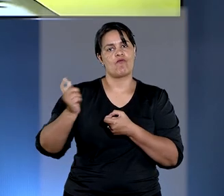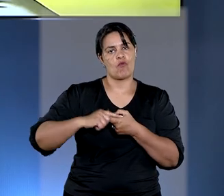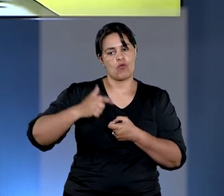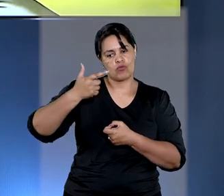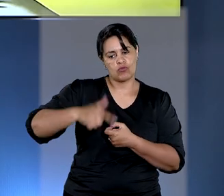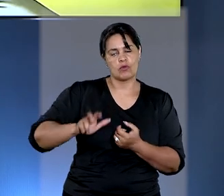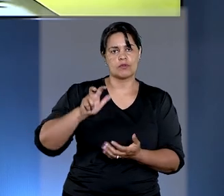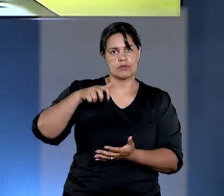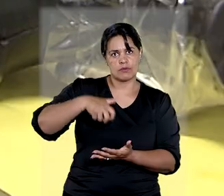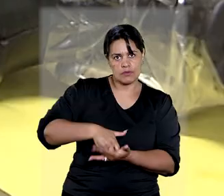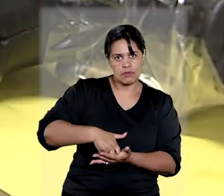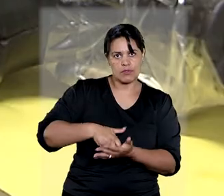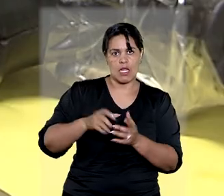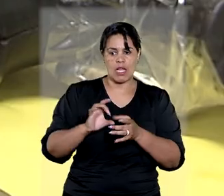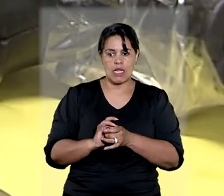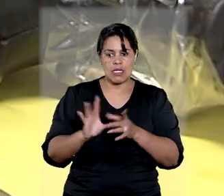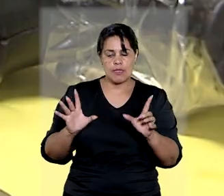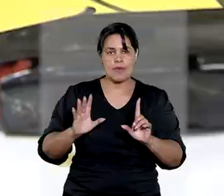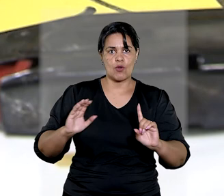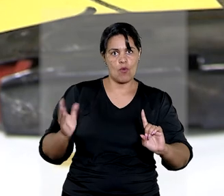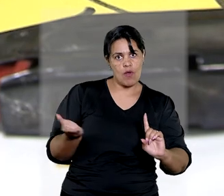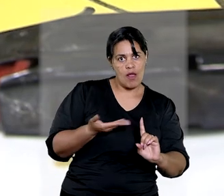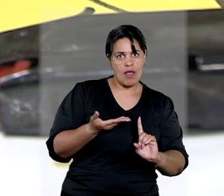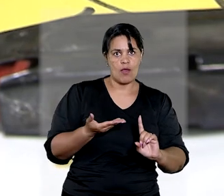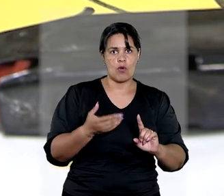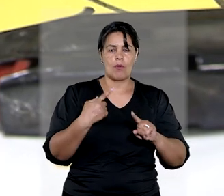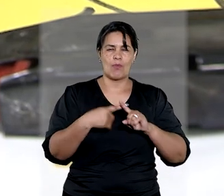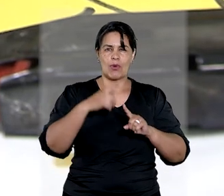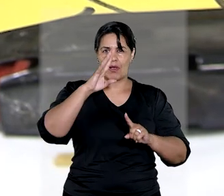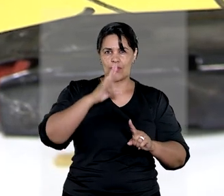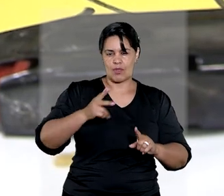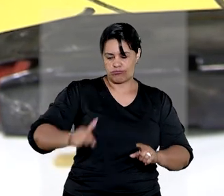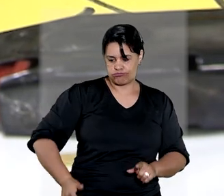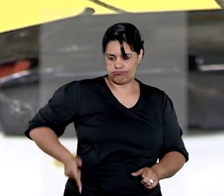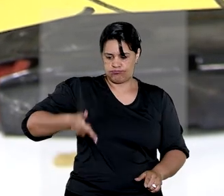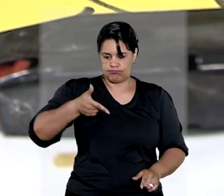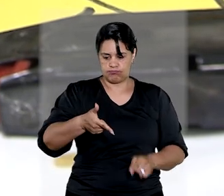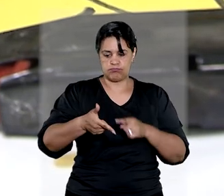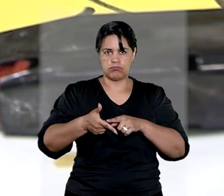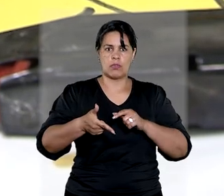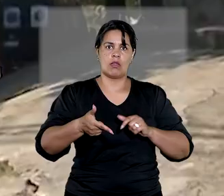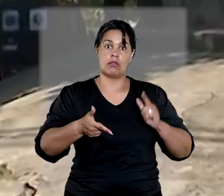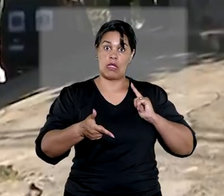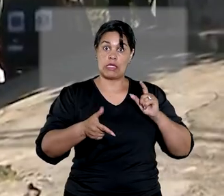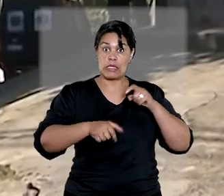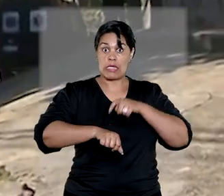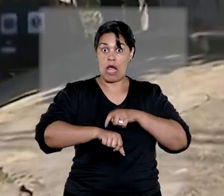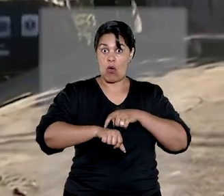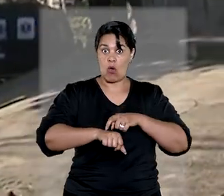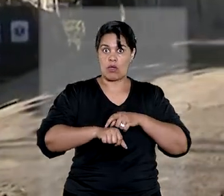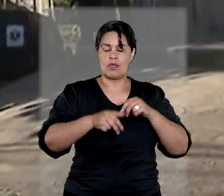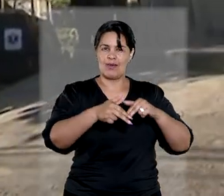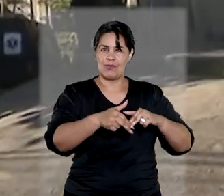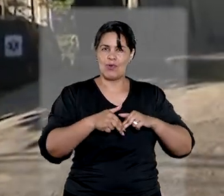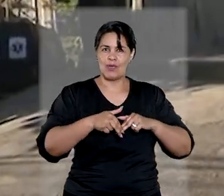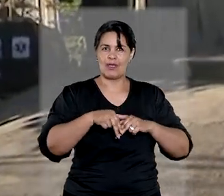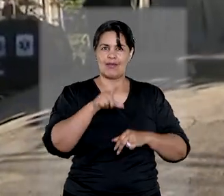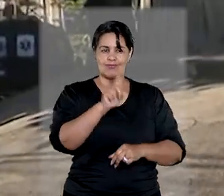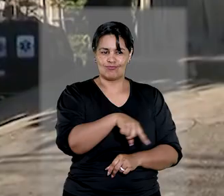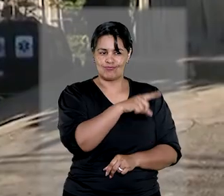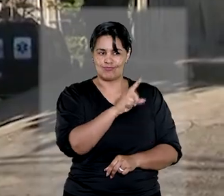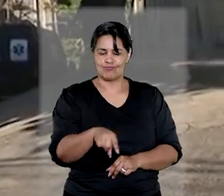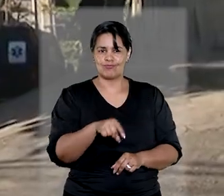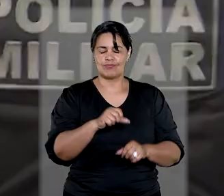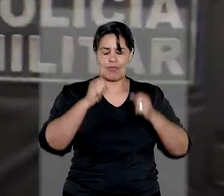sentença que havia absolvido um réu da acusação de porte ilegal de arma de fogo de uso permitido em razão do reconhecimento da